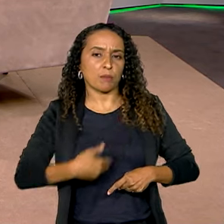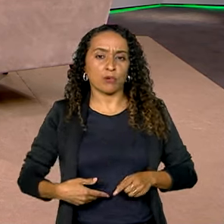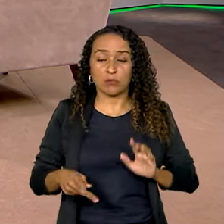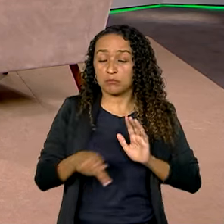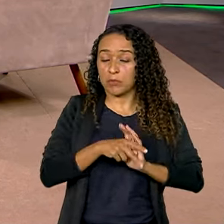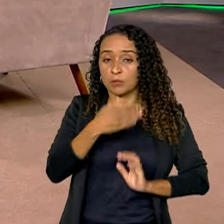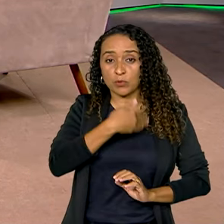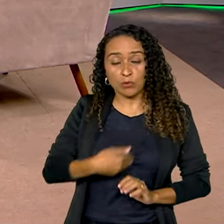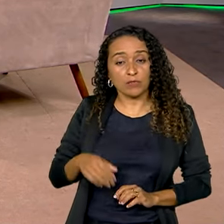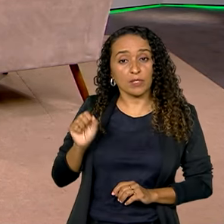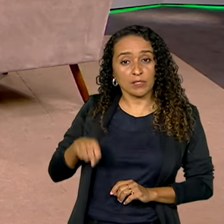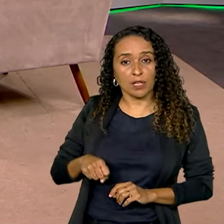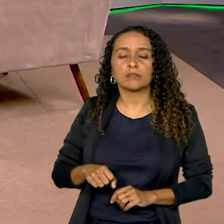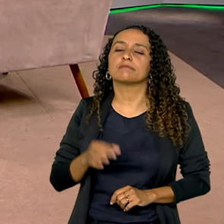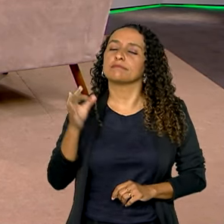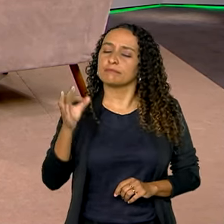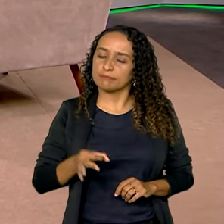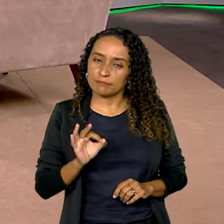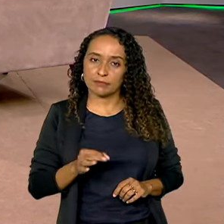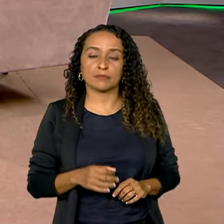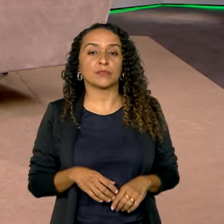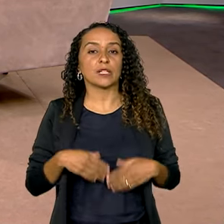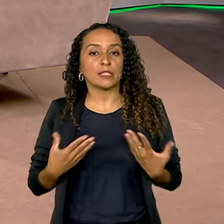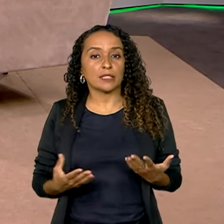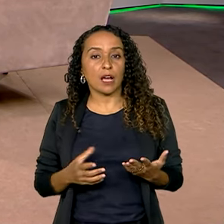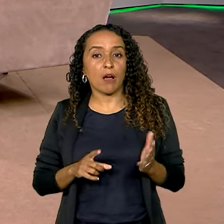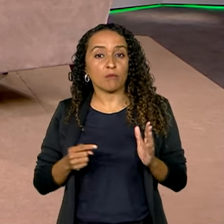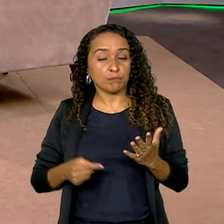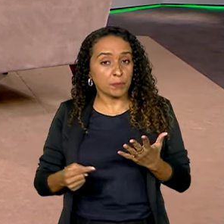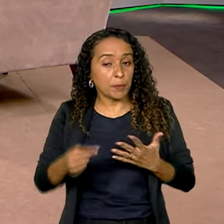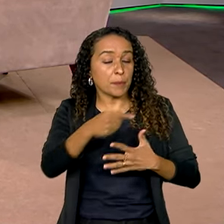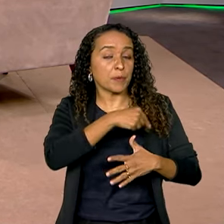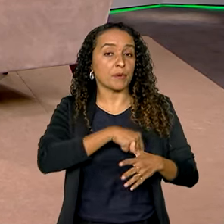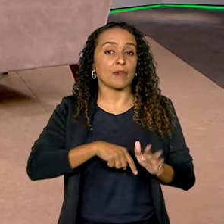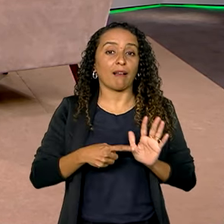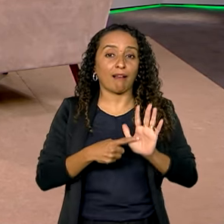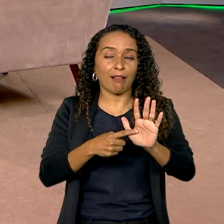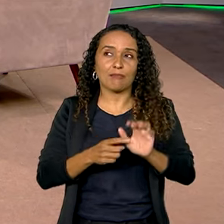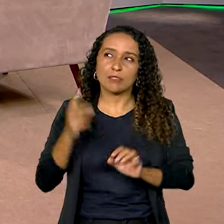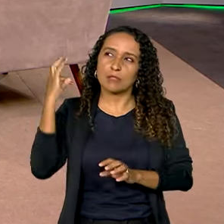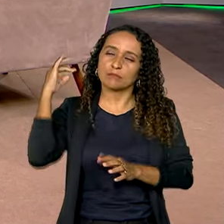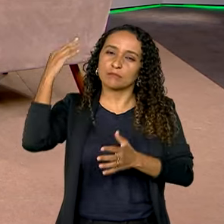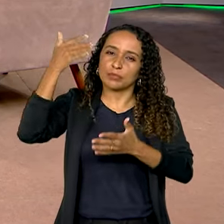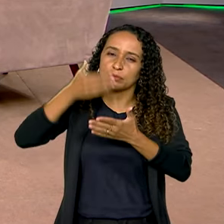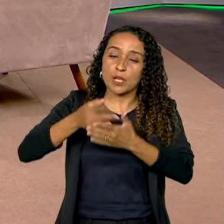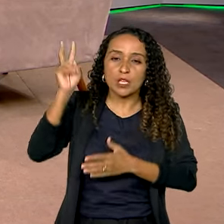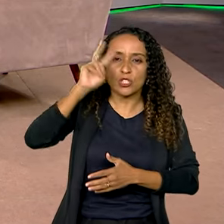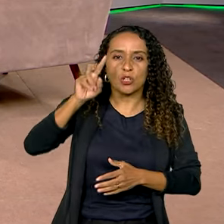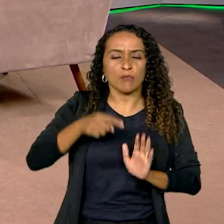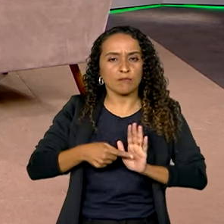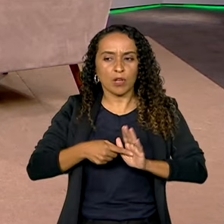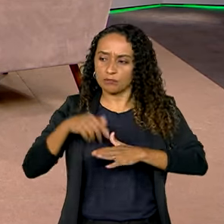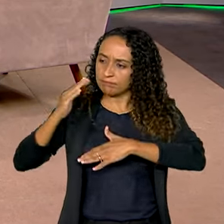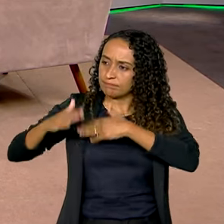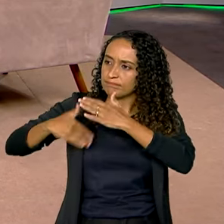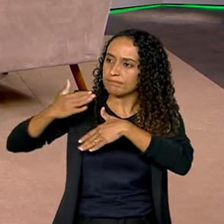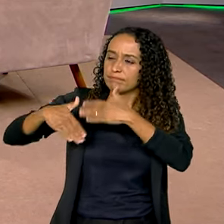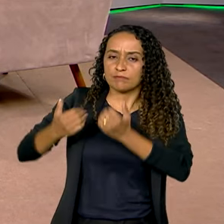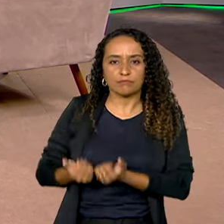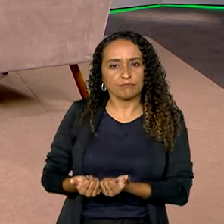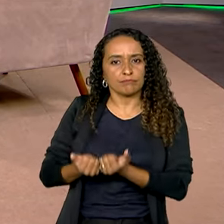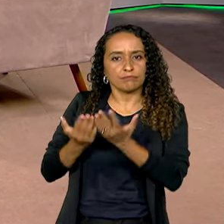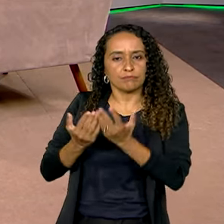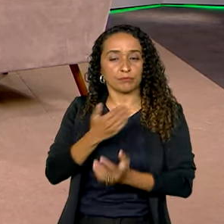governo, né? Perfeitamente. Como são dados esses indicadores numa série histórica, eles vão mostrar a evolução das ofertas